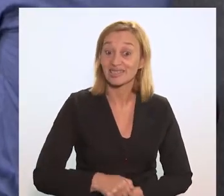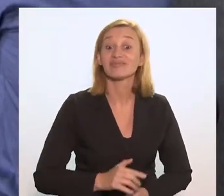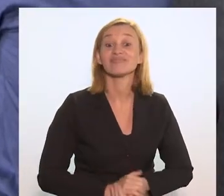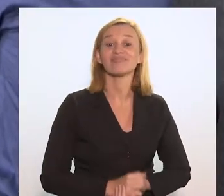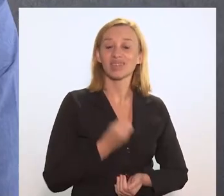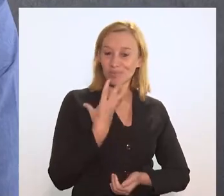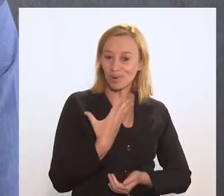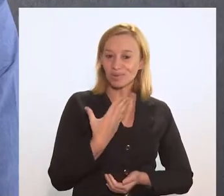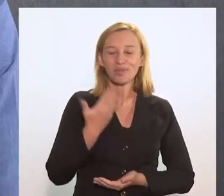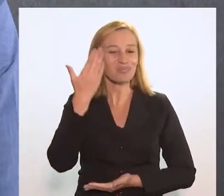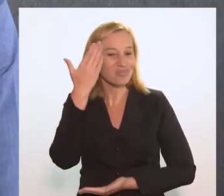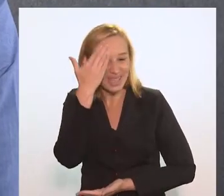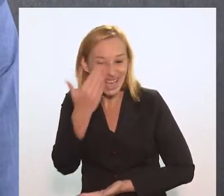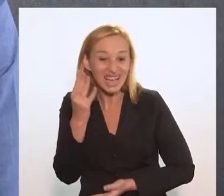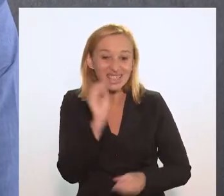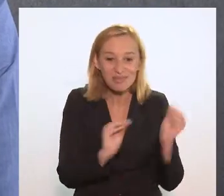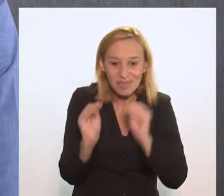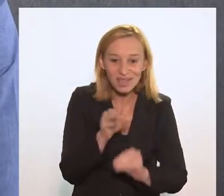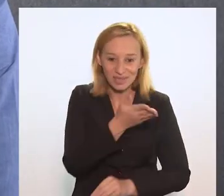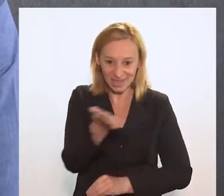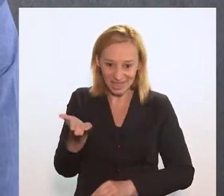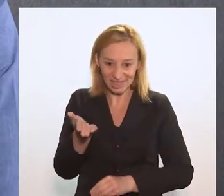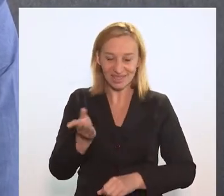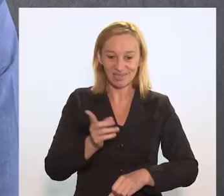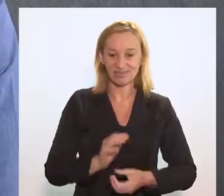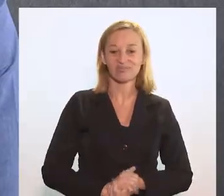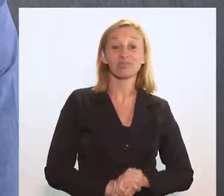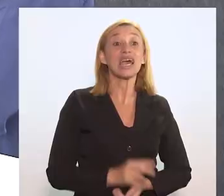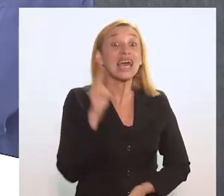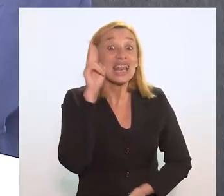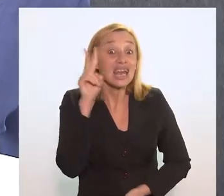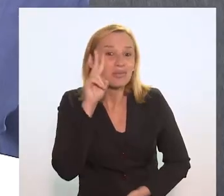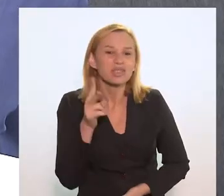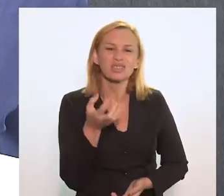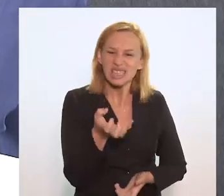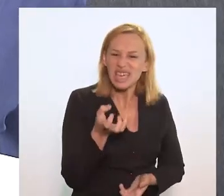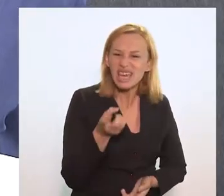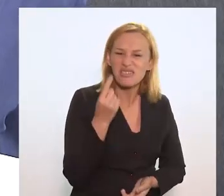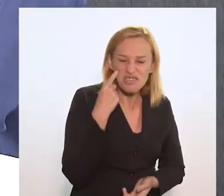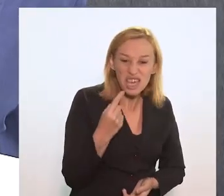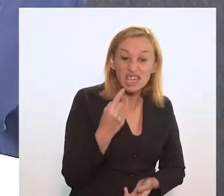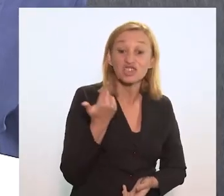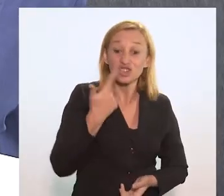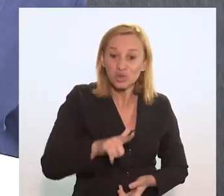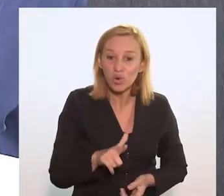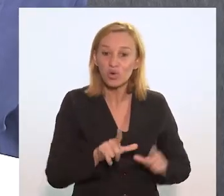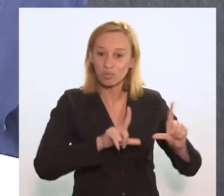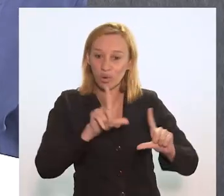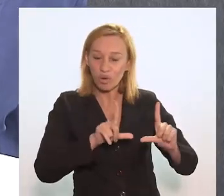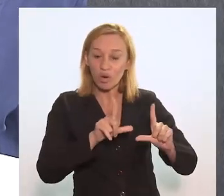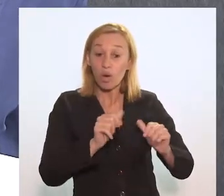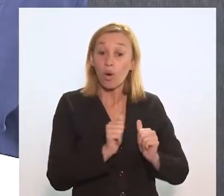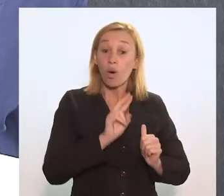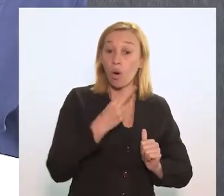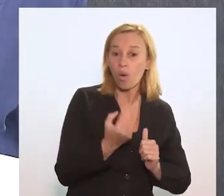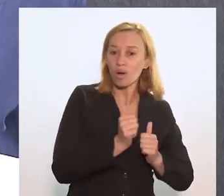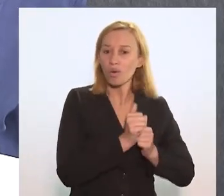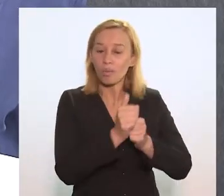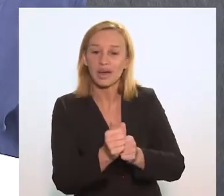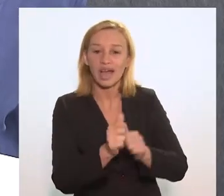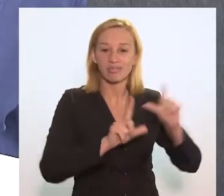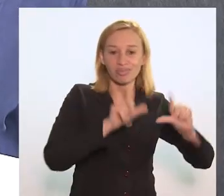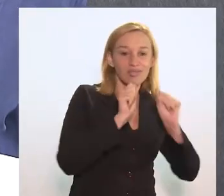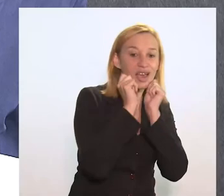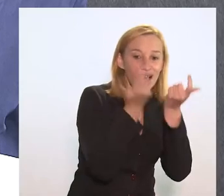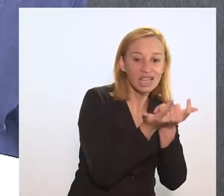aqui no programa de vocês, tá bom? Obrigado mesmo pelo tempo cedido aí. Lembrando que se você quiser rever este programa ou acompanhar